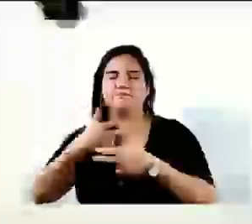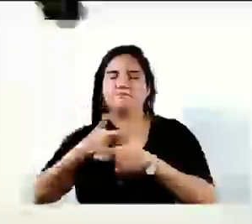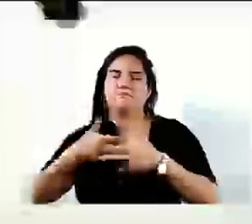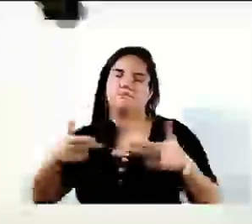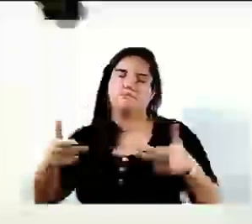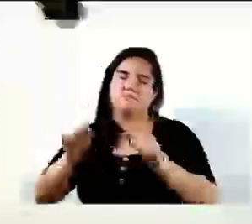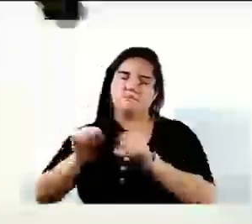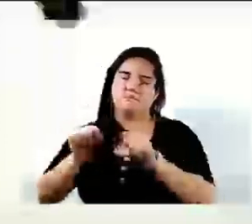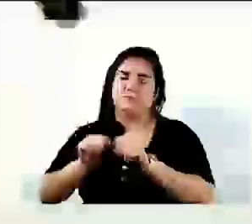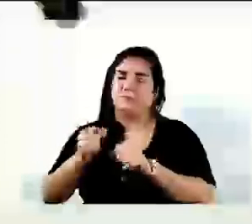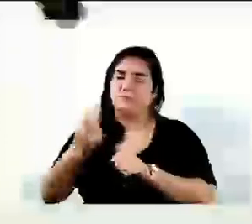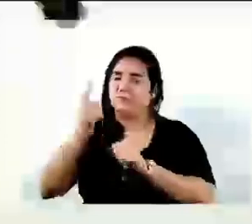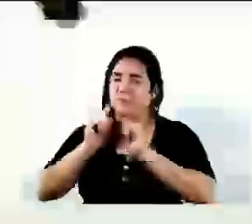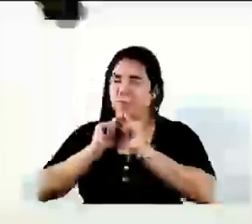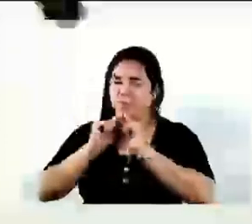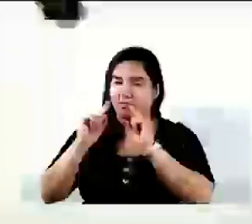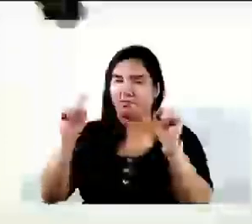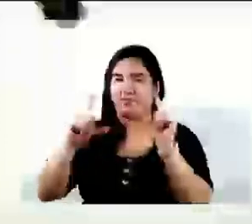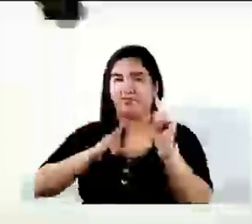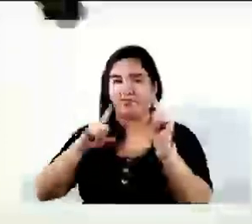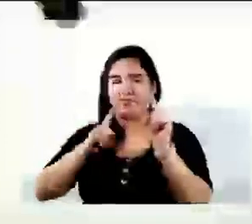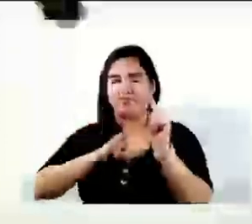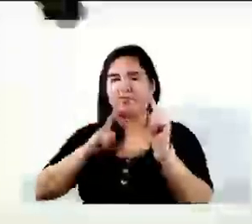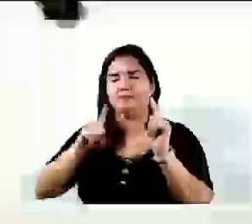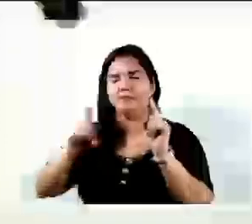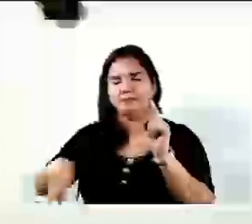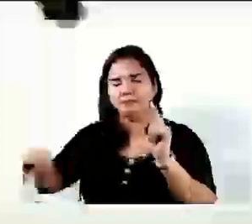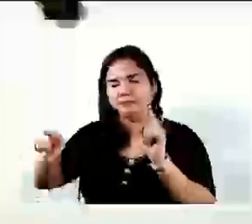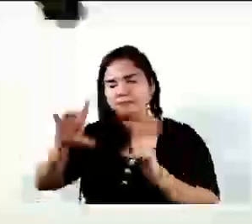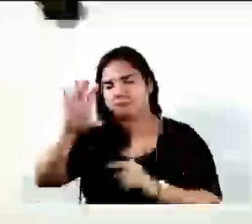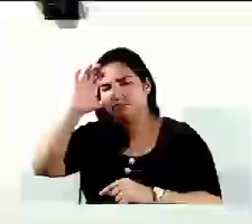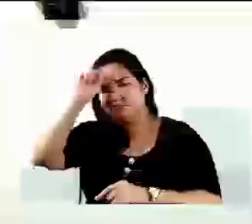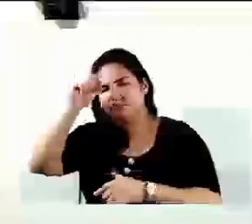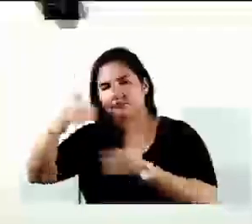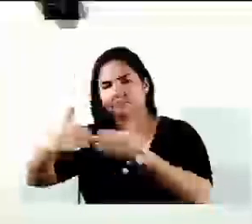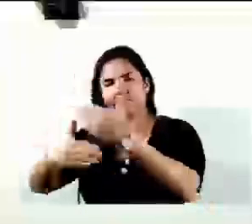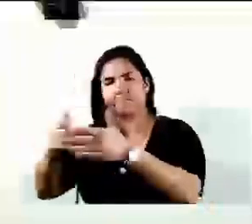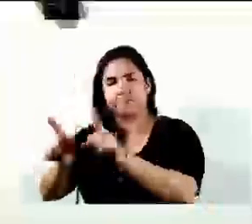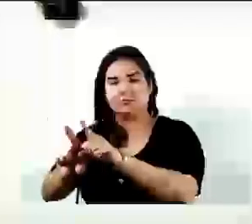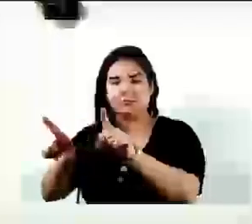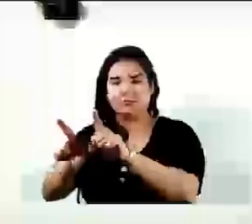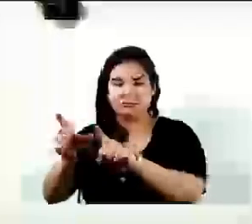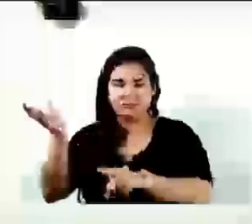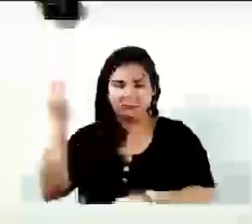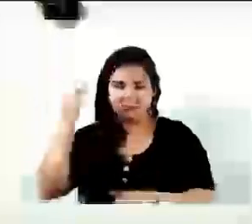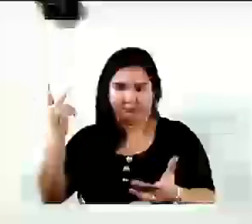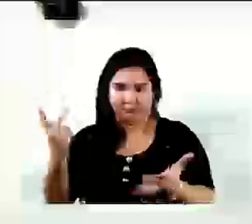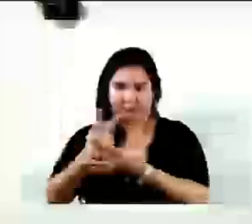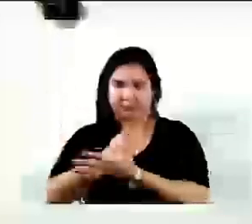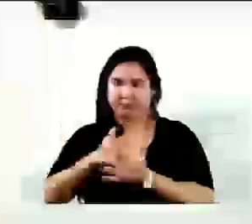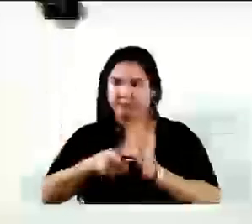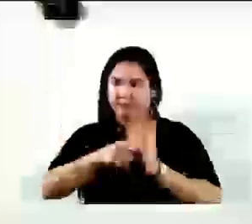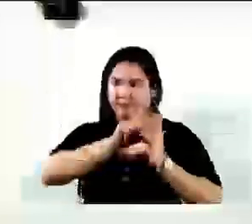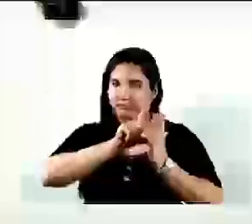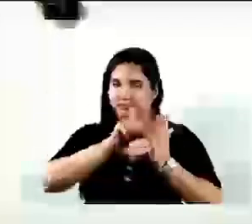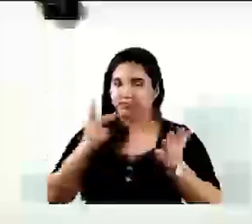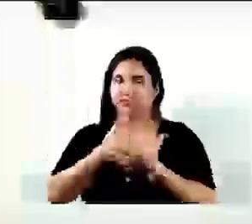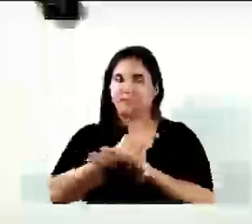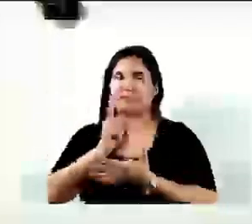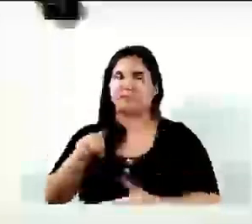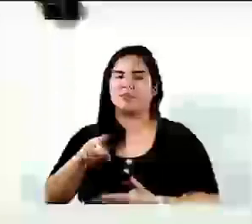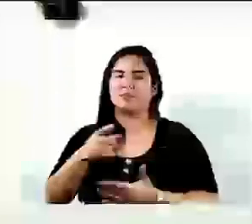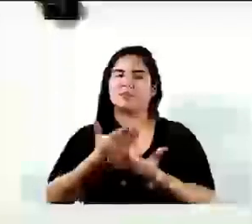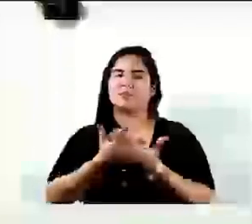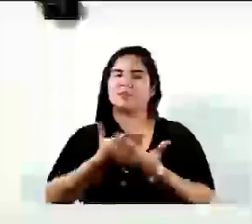crítica que tem construtiva que quando aconteceu o fato, antes de acontecer o fato, foi da escola do nada.